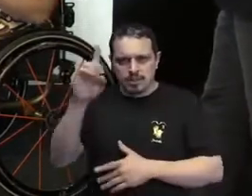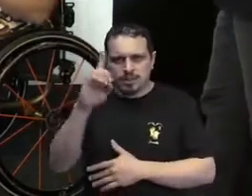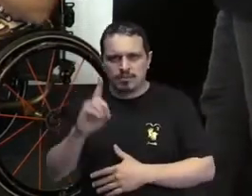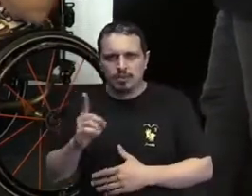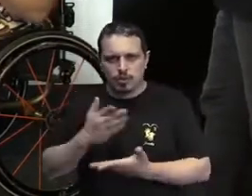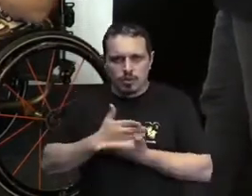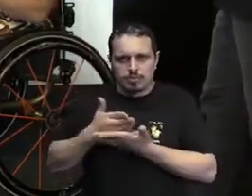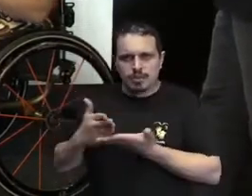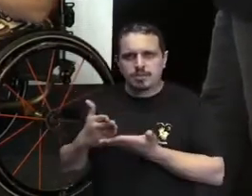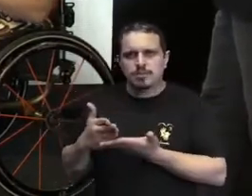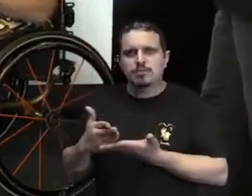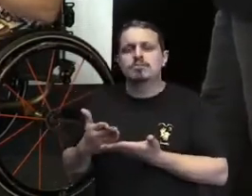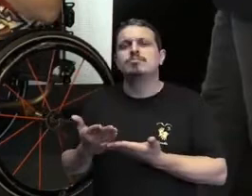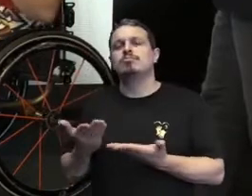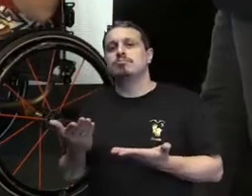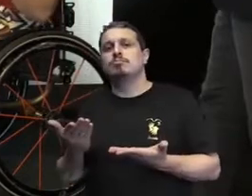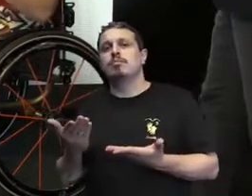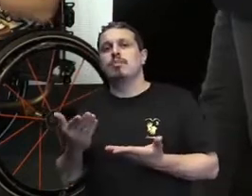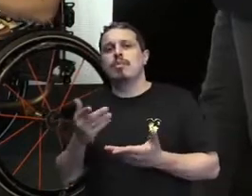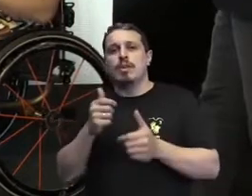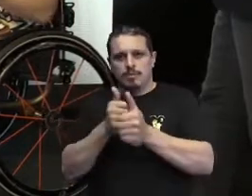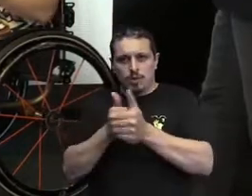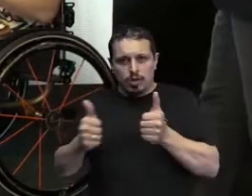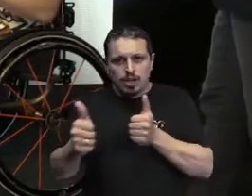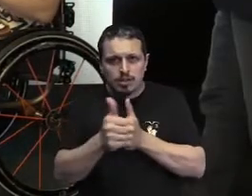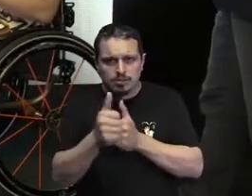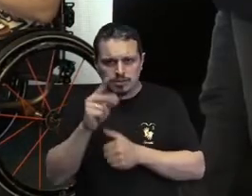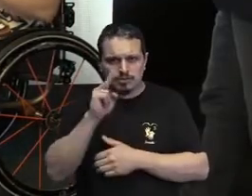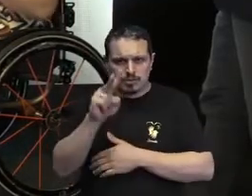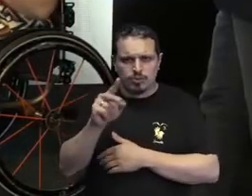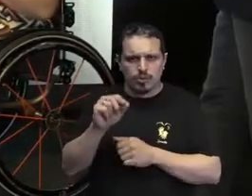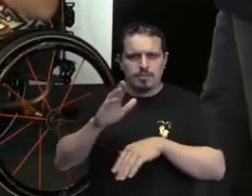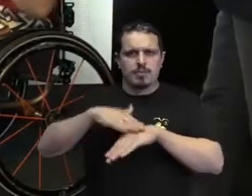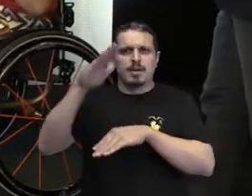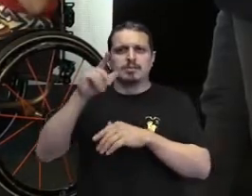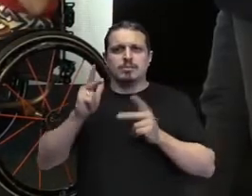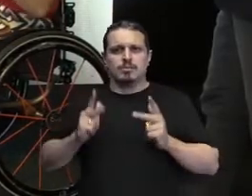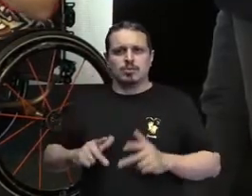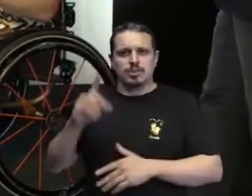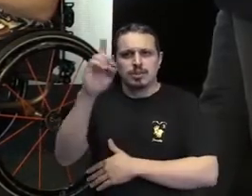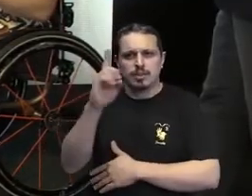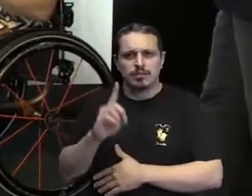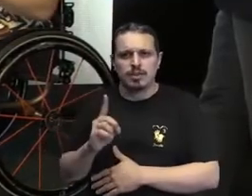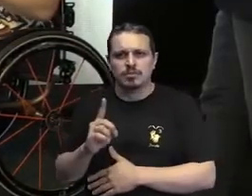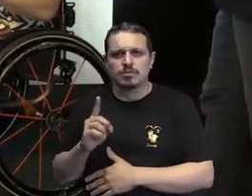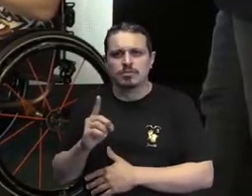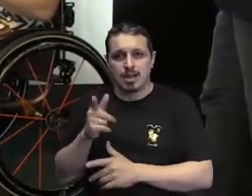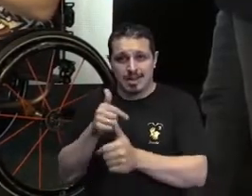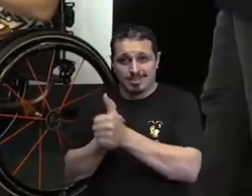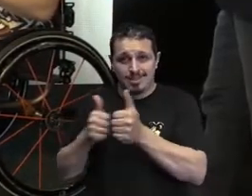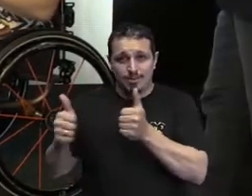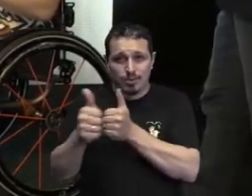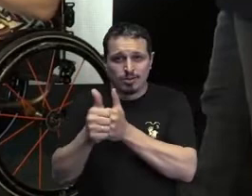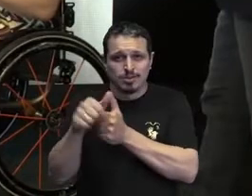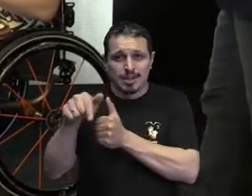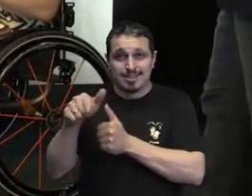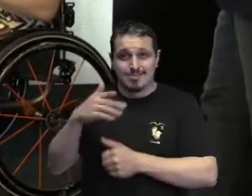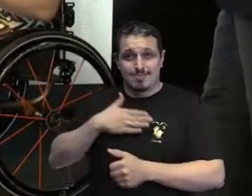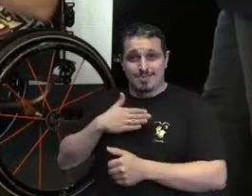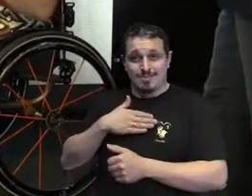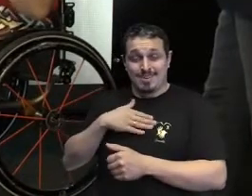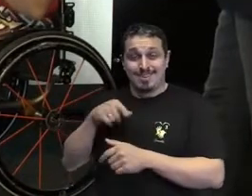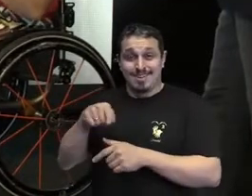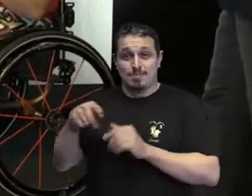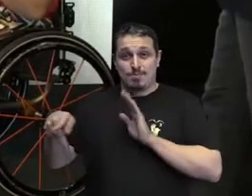Isso é protagonismo. Vejo cada vez mais pessoas com deficiência sendo protagonistas das suas vidas. E